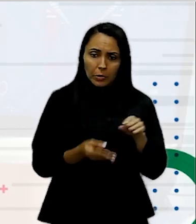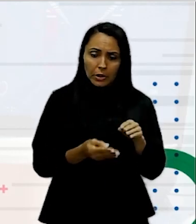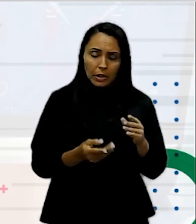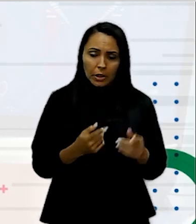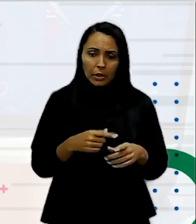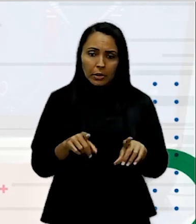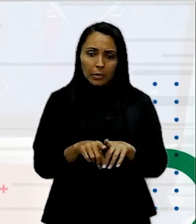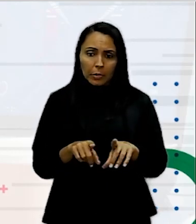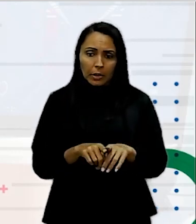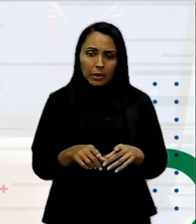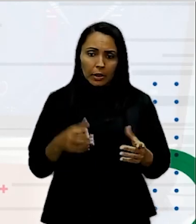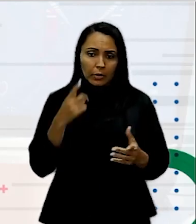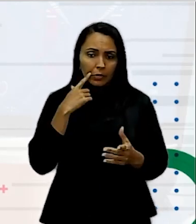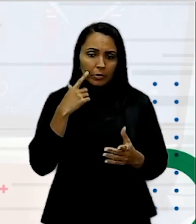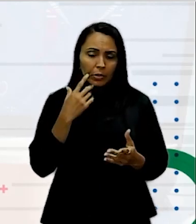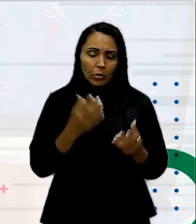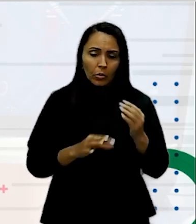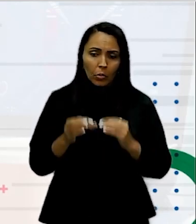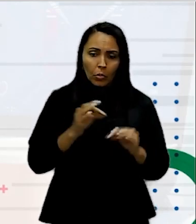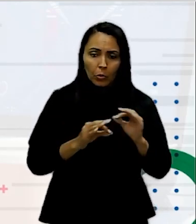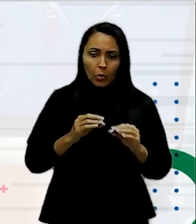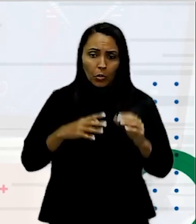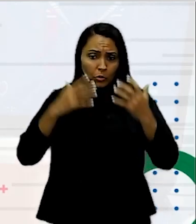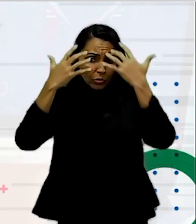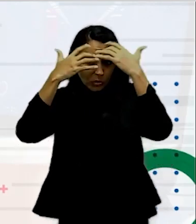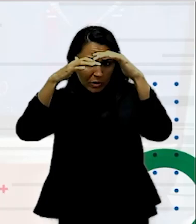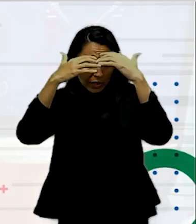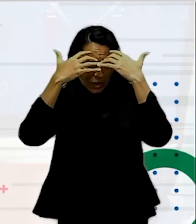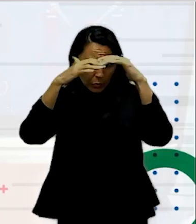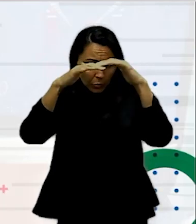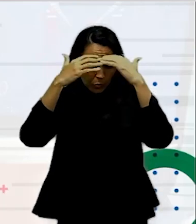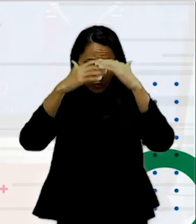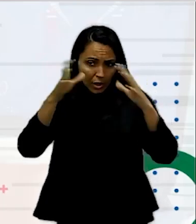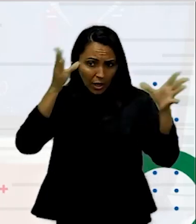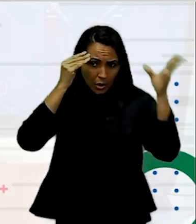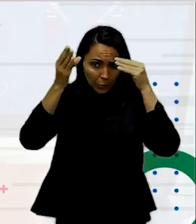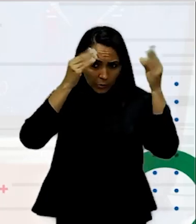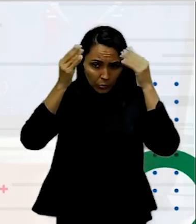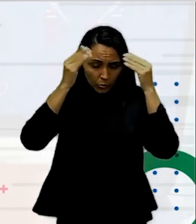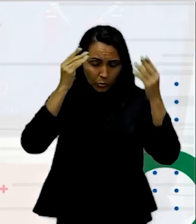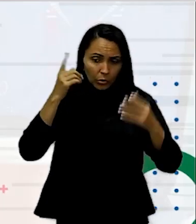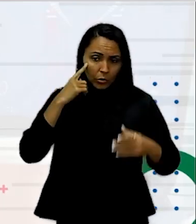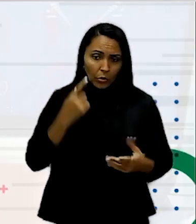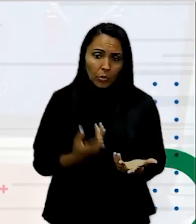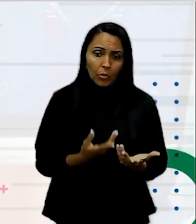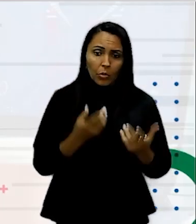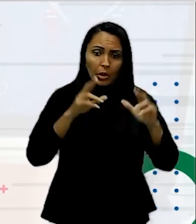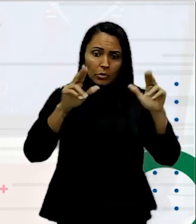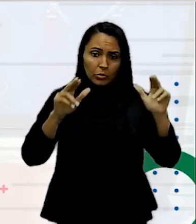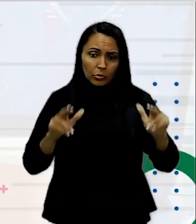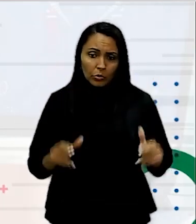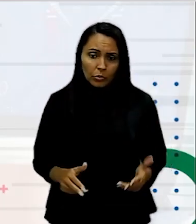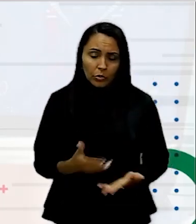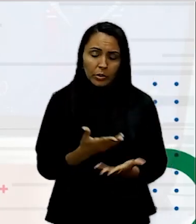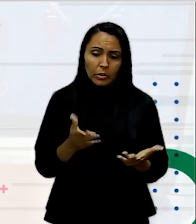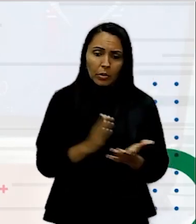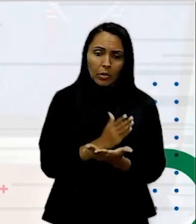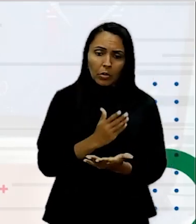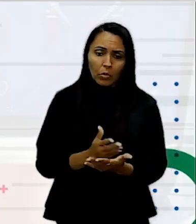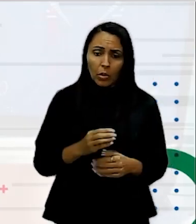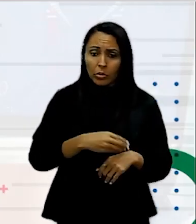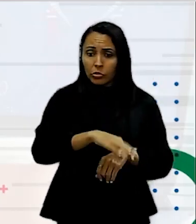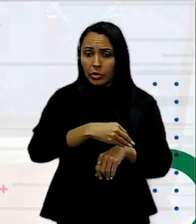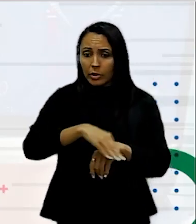O alinhamento afeta a forma como o nosso cérebro escaneia o conteúdo em uma tela Eu trouxe para vocês aqui algumas dicas que